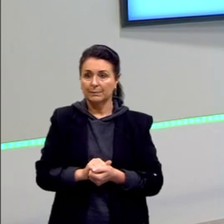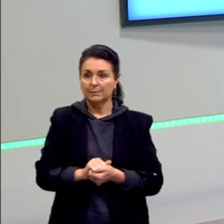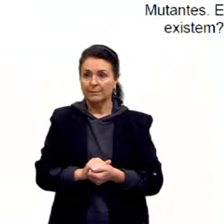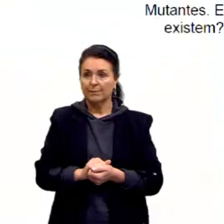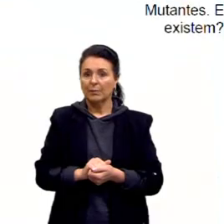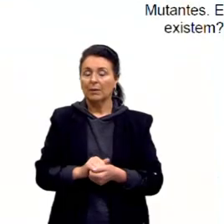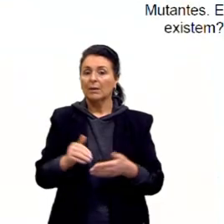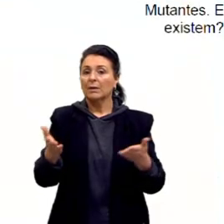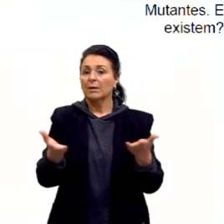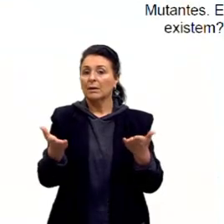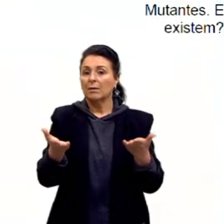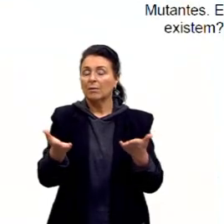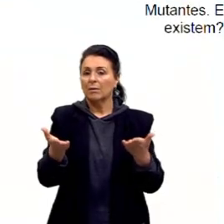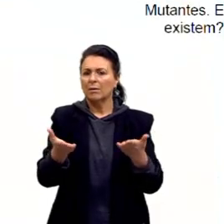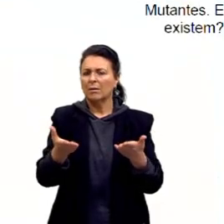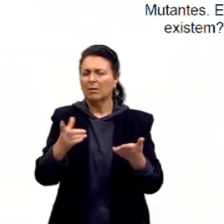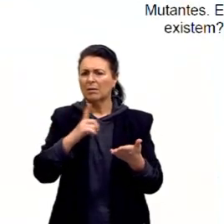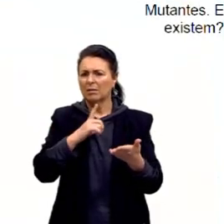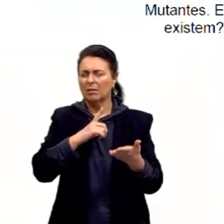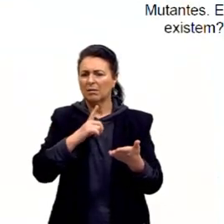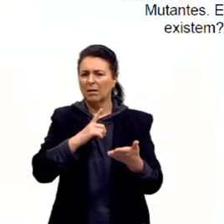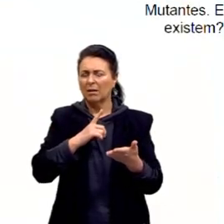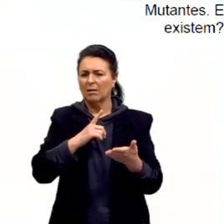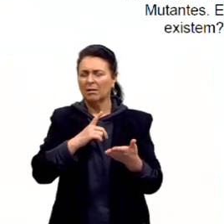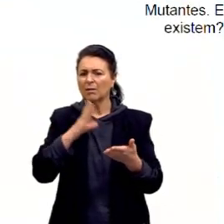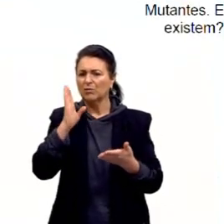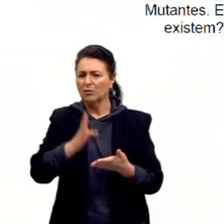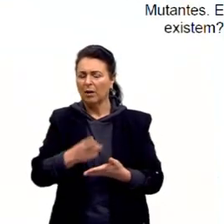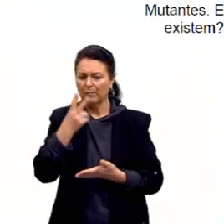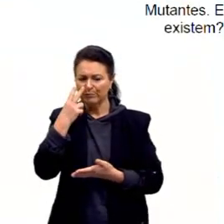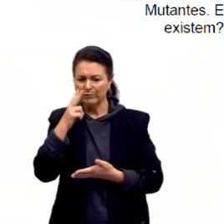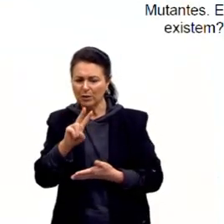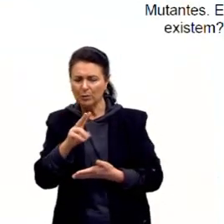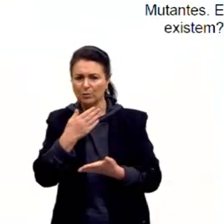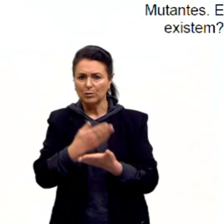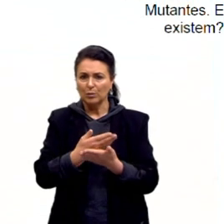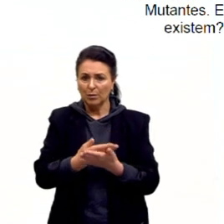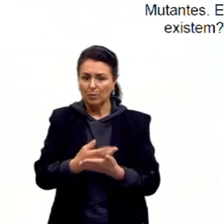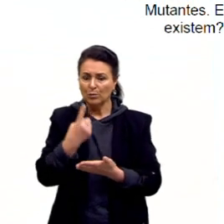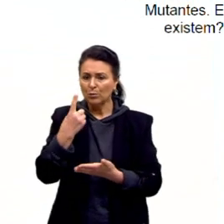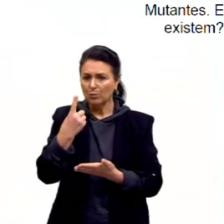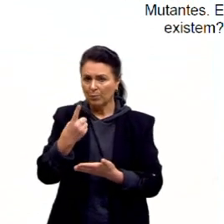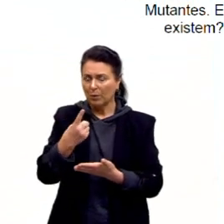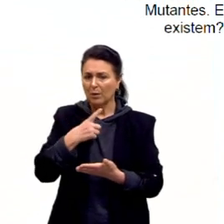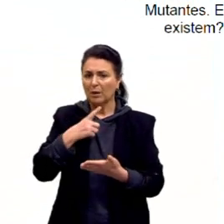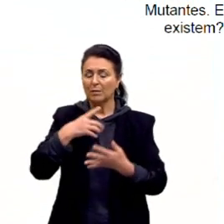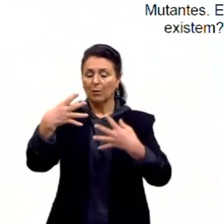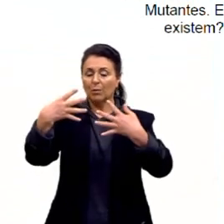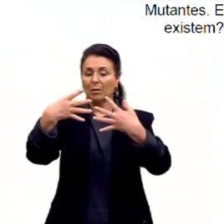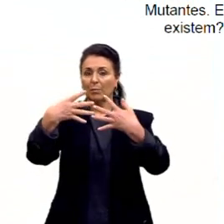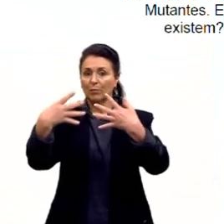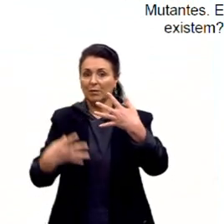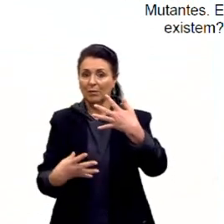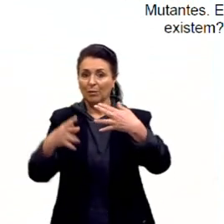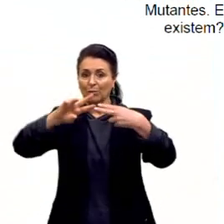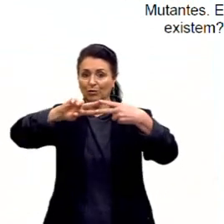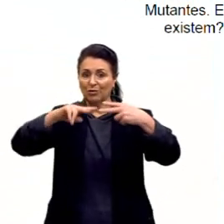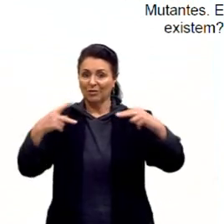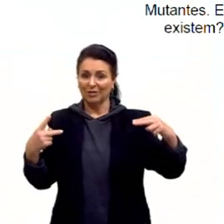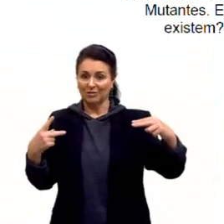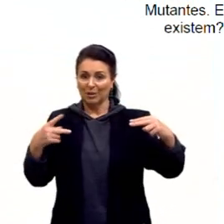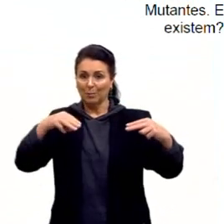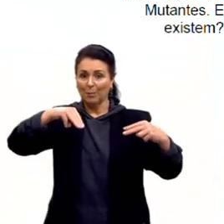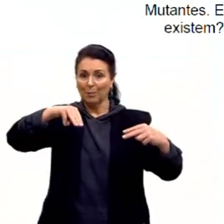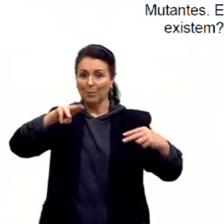Então, nós até vemos, nós vimos, nós temos uma aula só de mutações genéticas, que